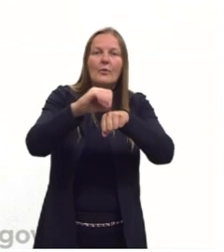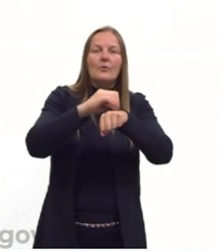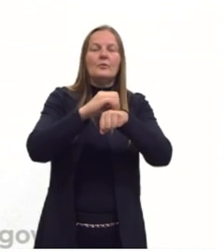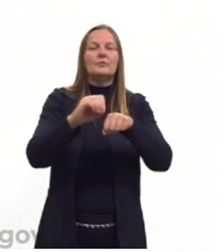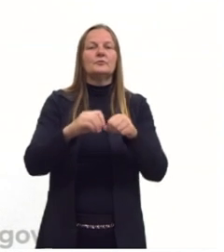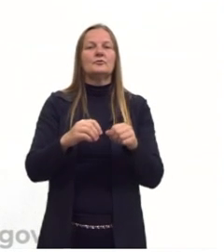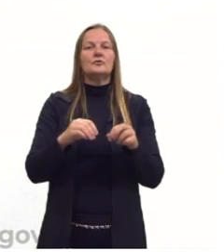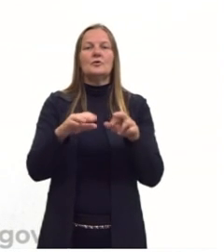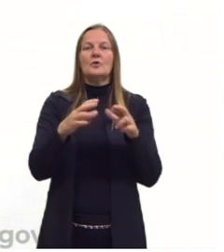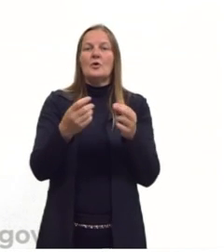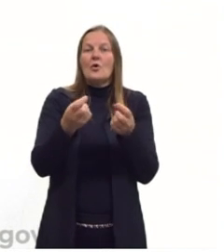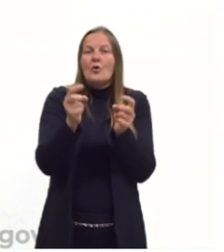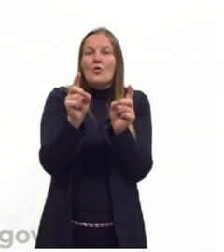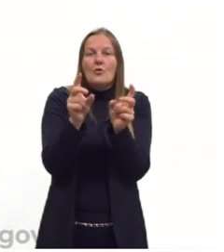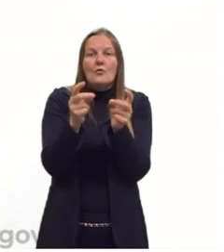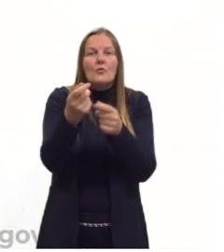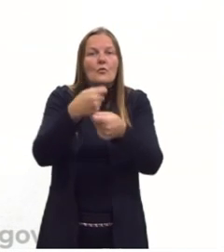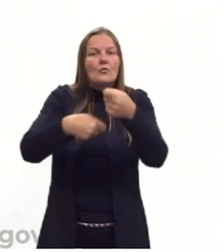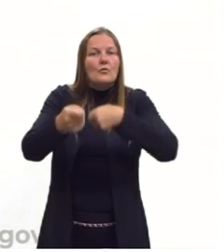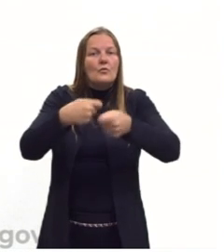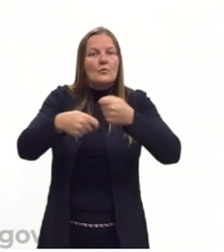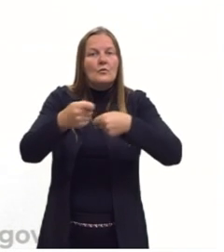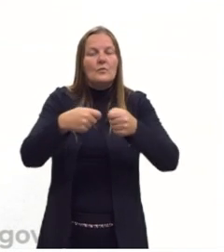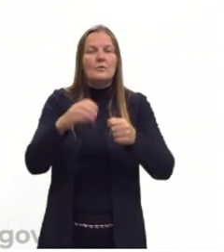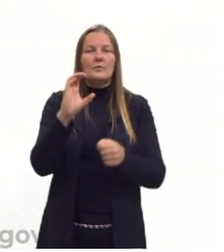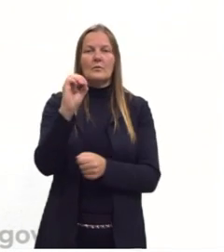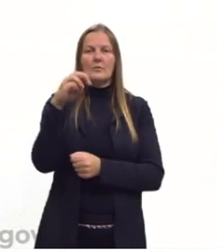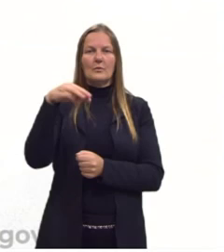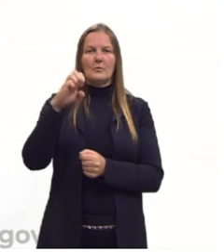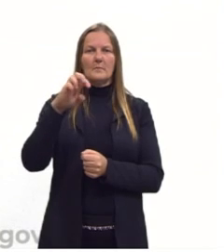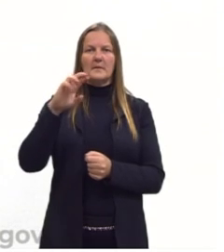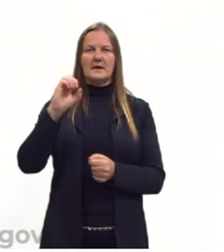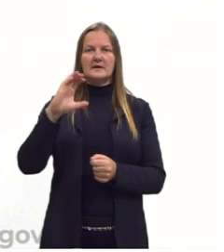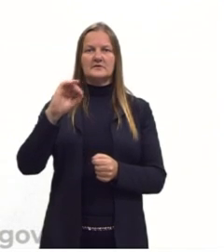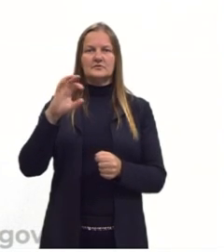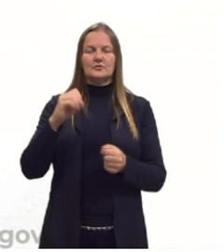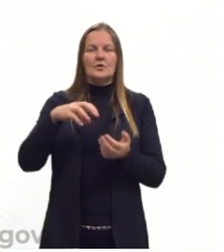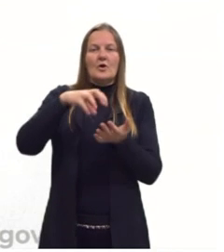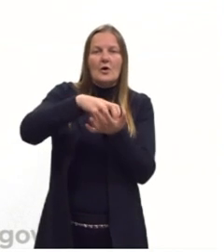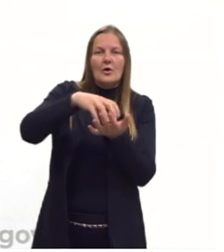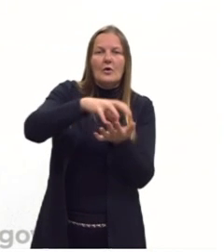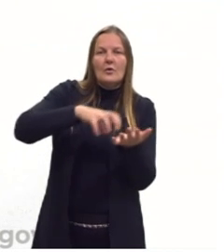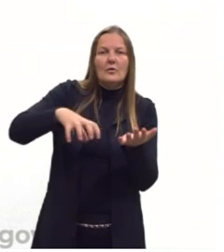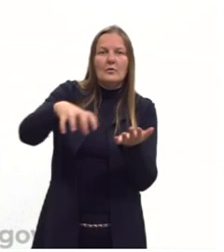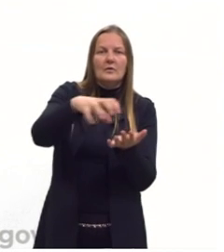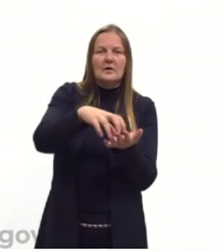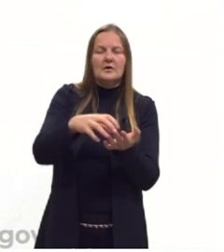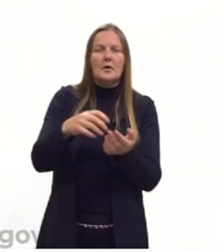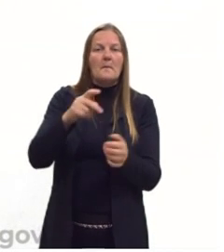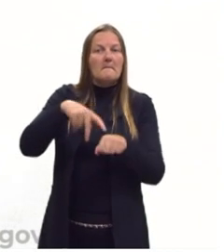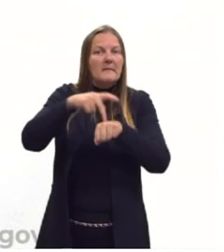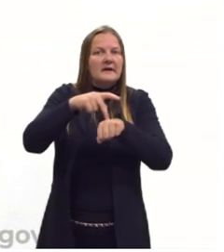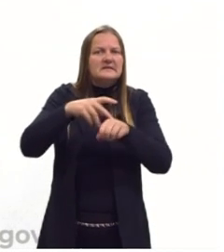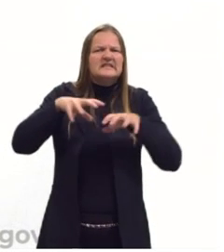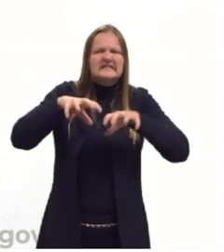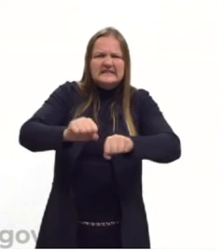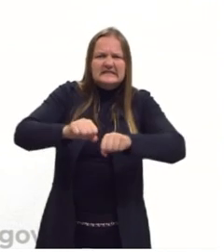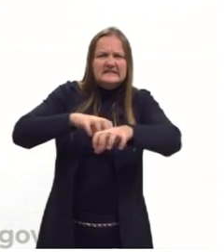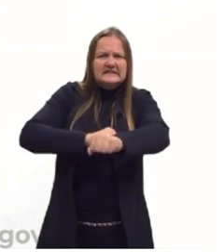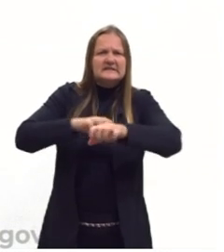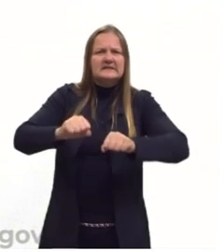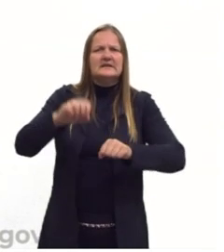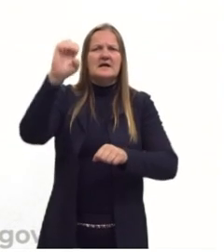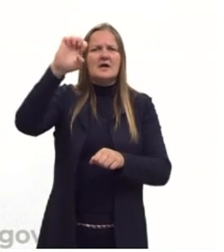O monopólio comercial era a questão de a colônia, aquele país que era dominado por um país europeu,